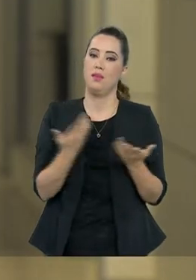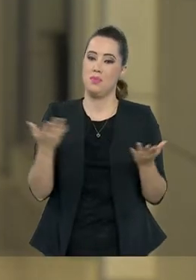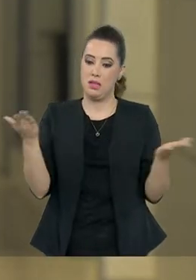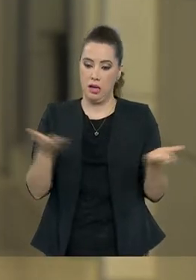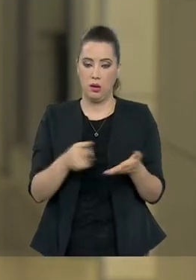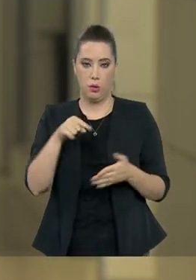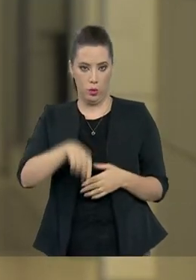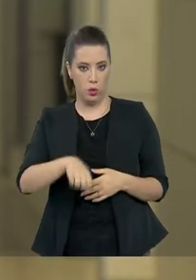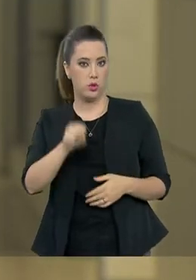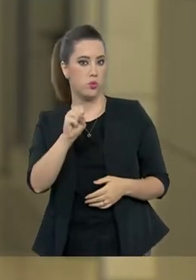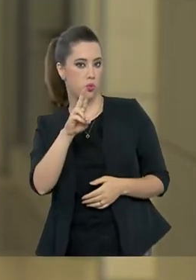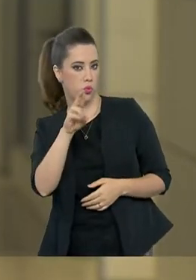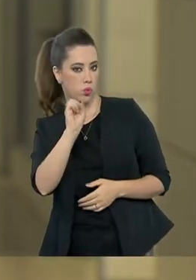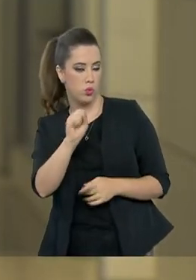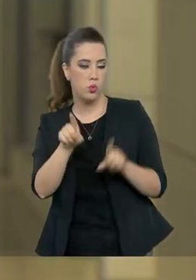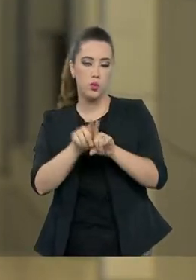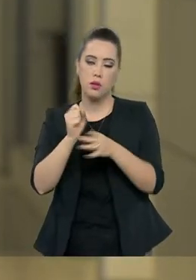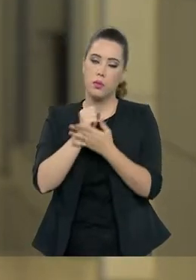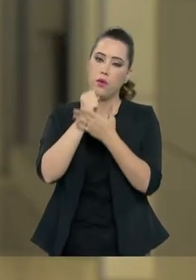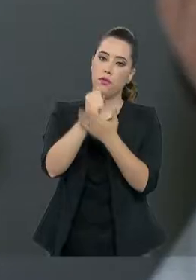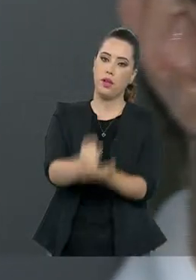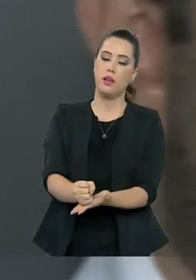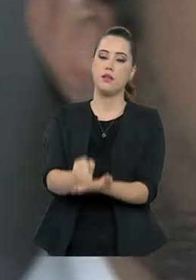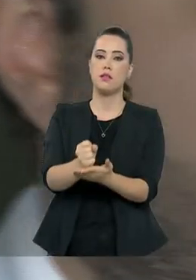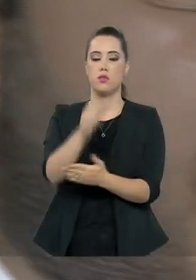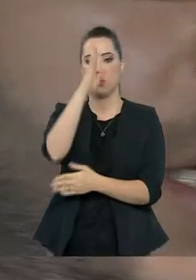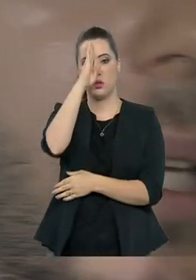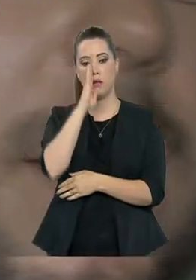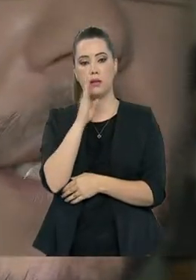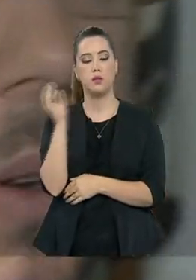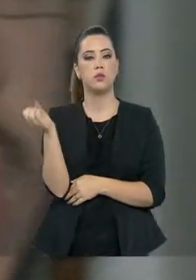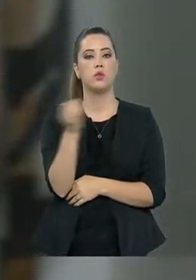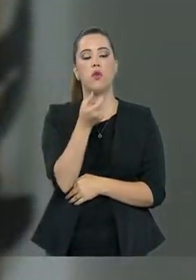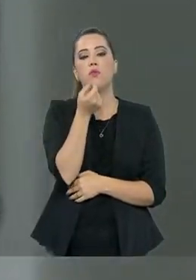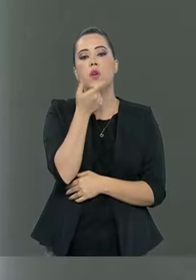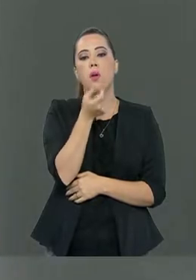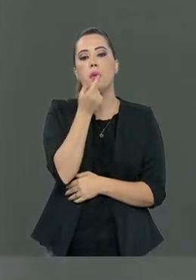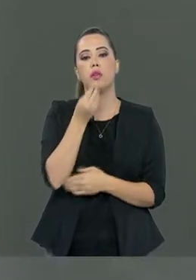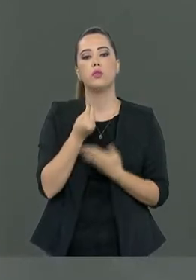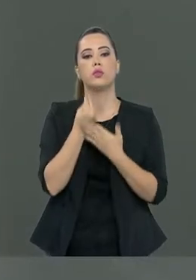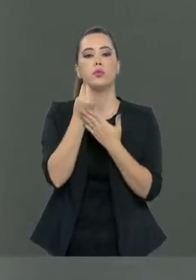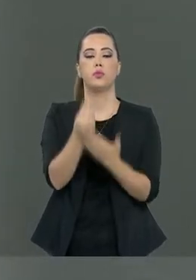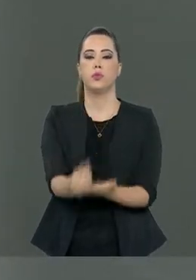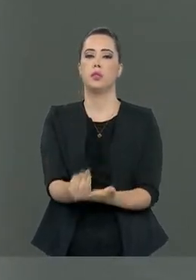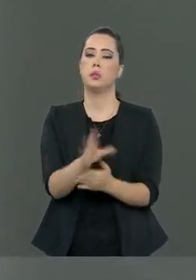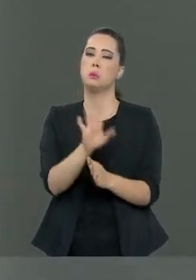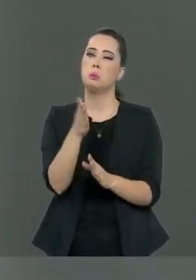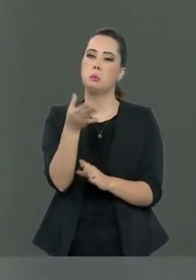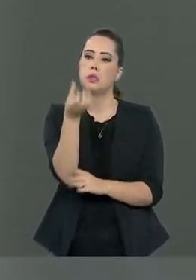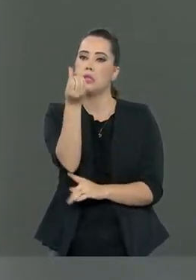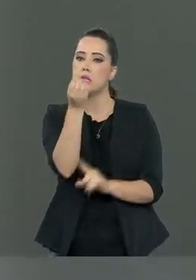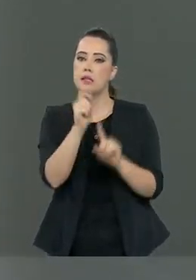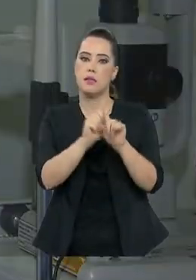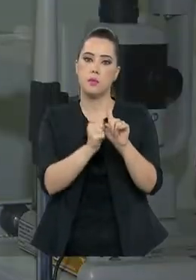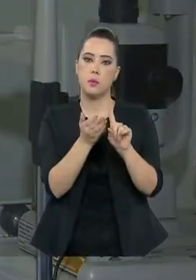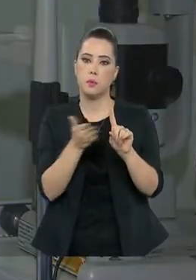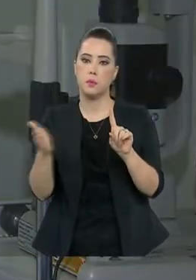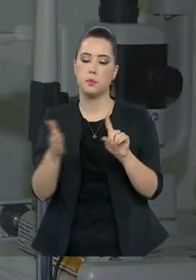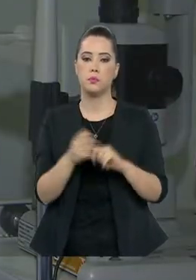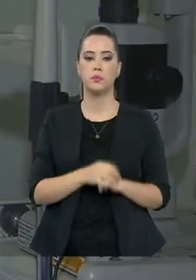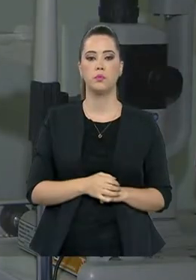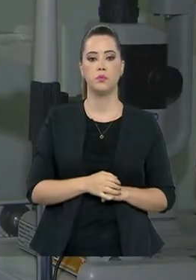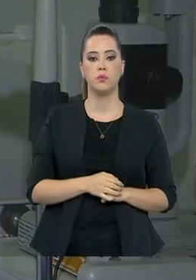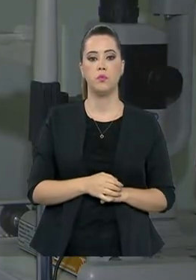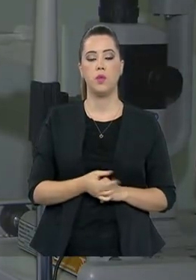também vai oferecer o remédio gratuitamente. A nova droga vai estar disponível na rede pública dentro de seis meses. É um